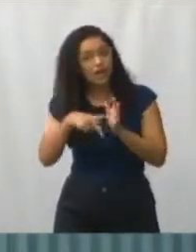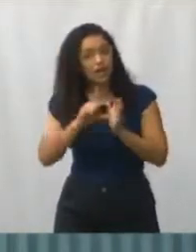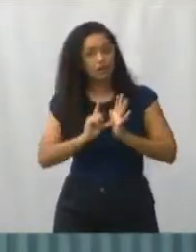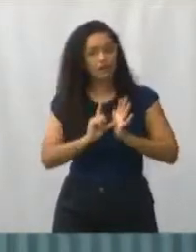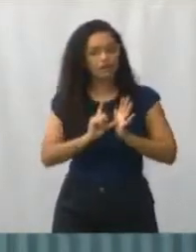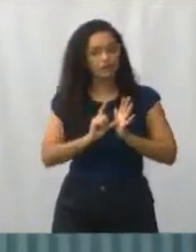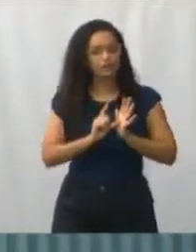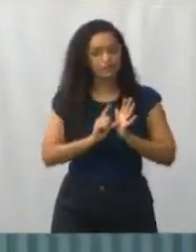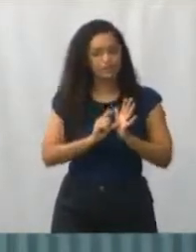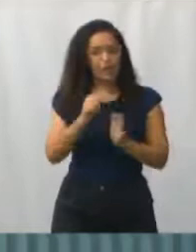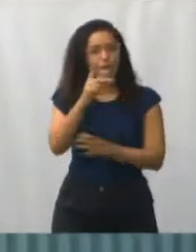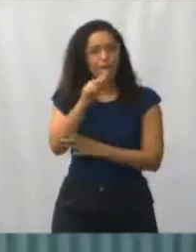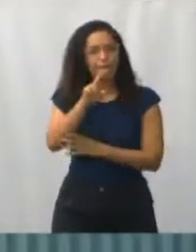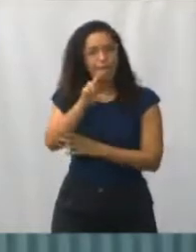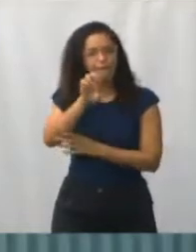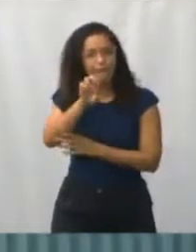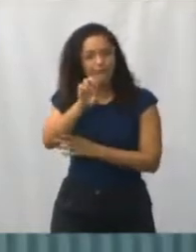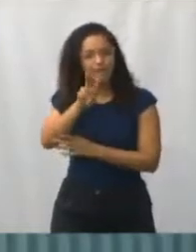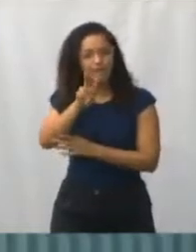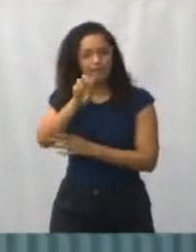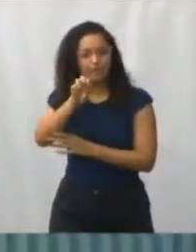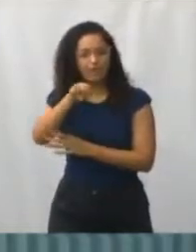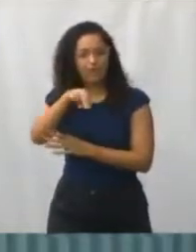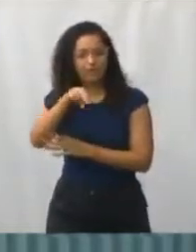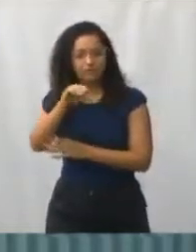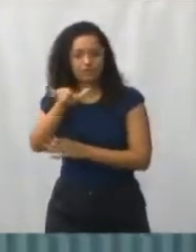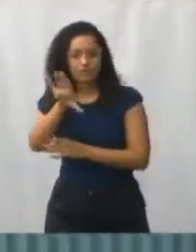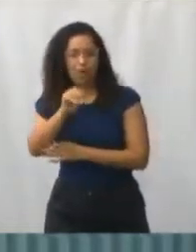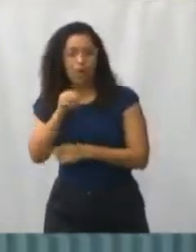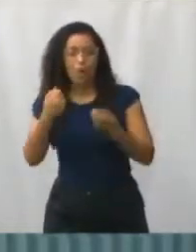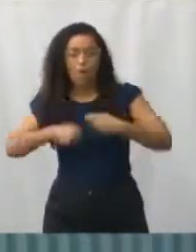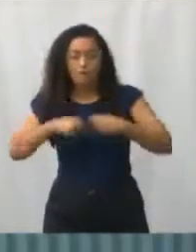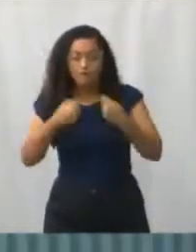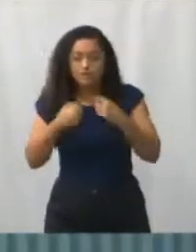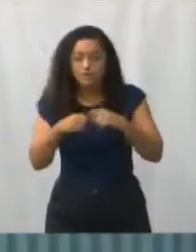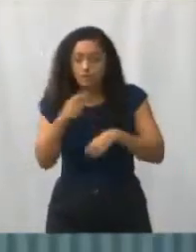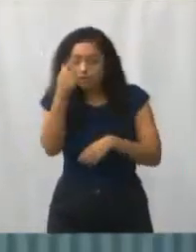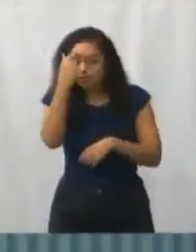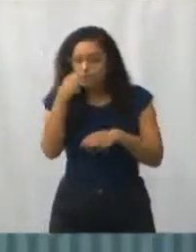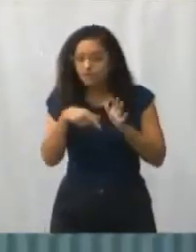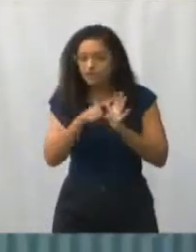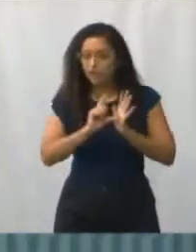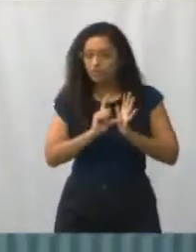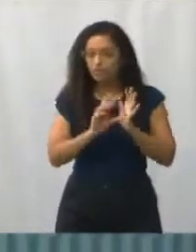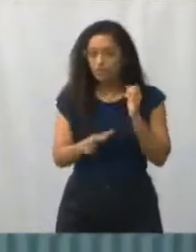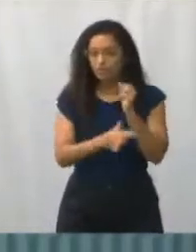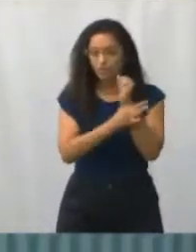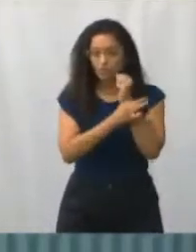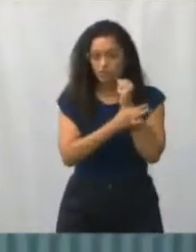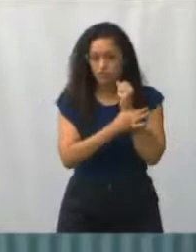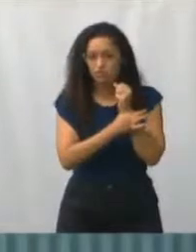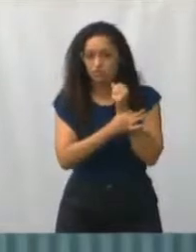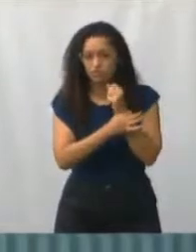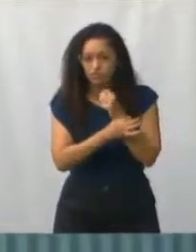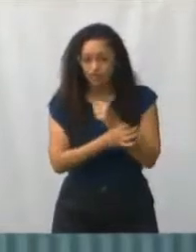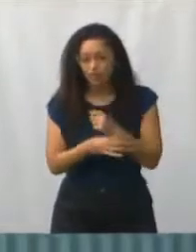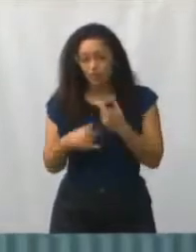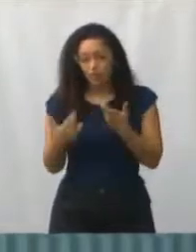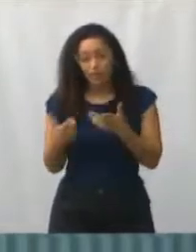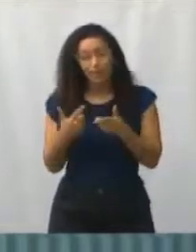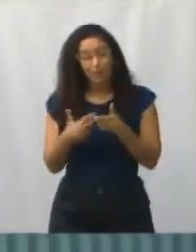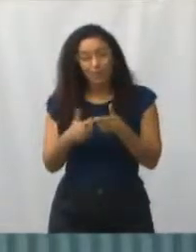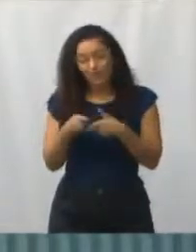jovens, nas crianças, nos adolescentes, a gente sabe que futuramente nós temos a garantia de que será uma